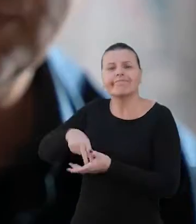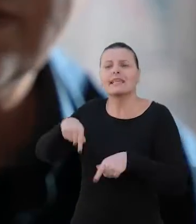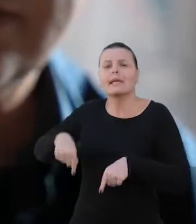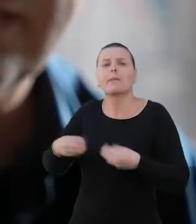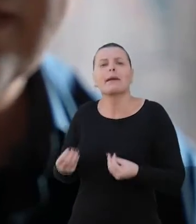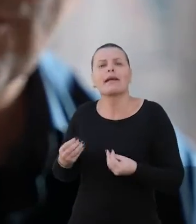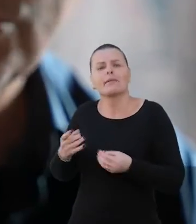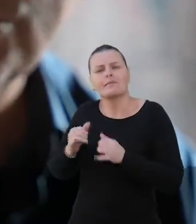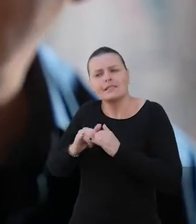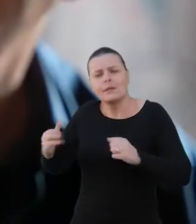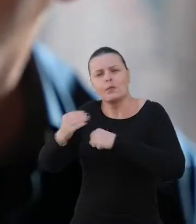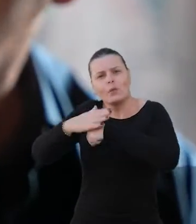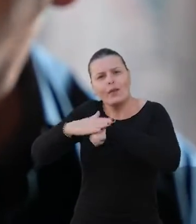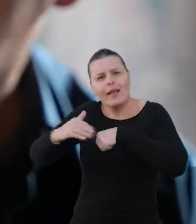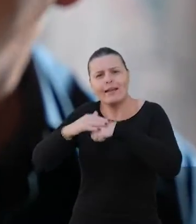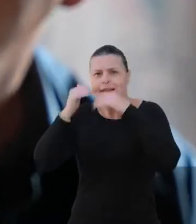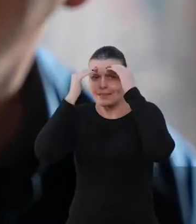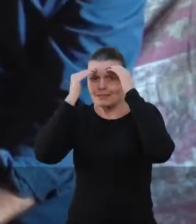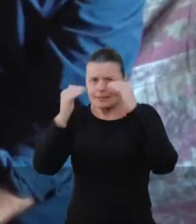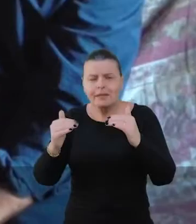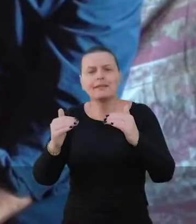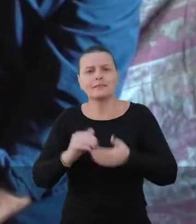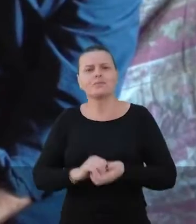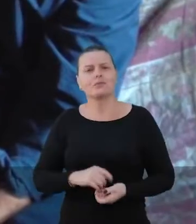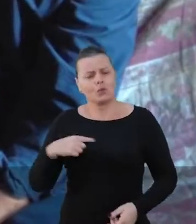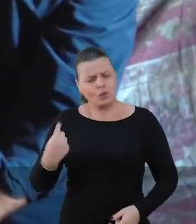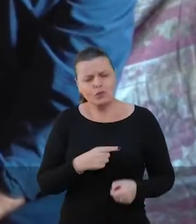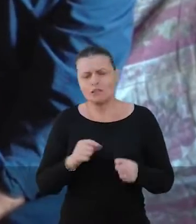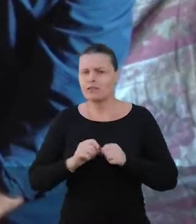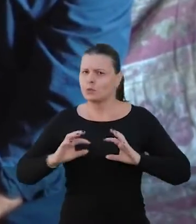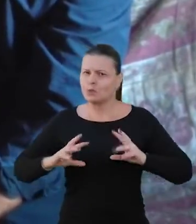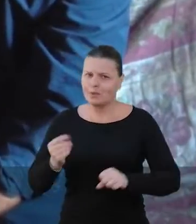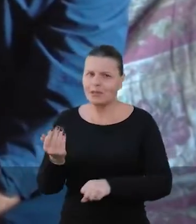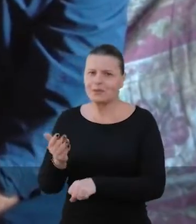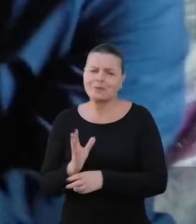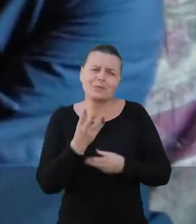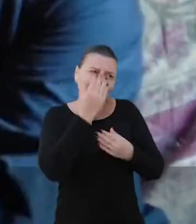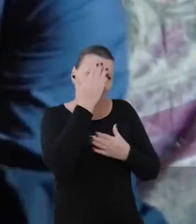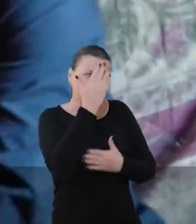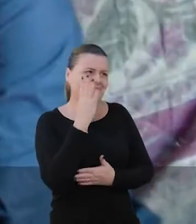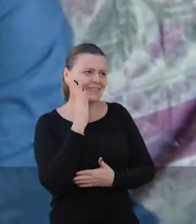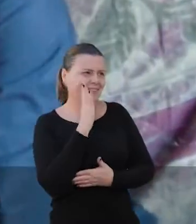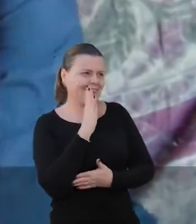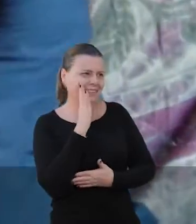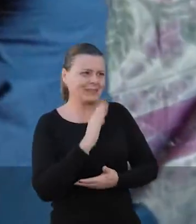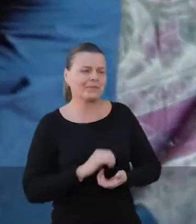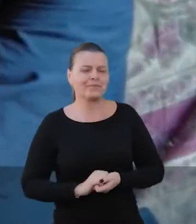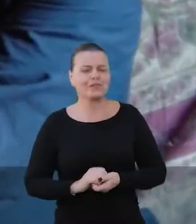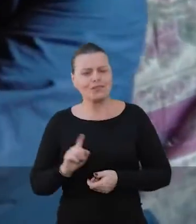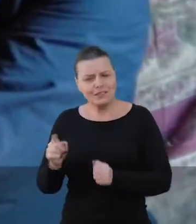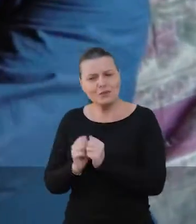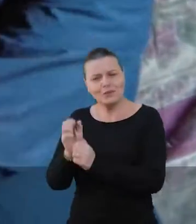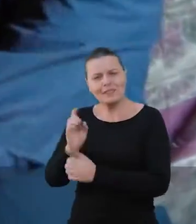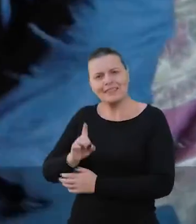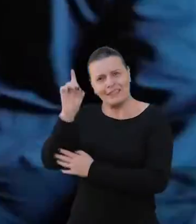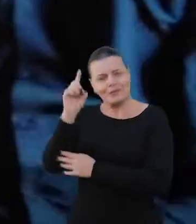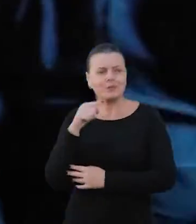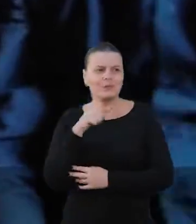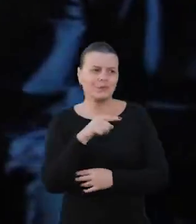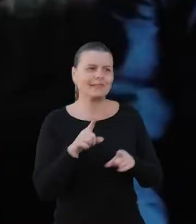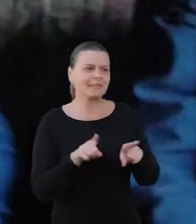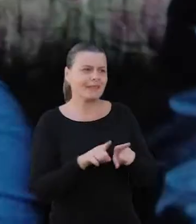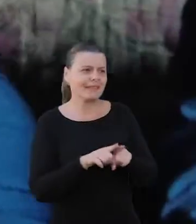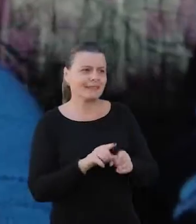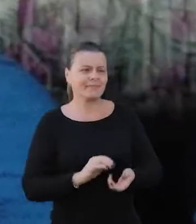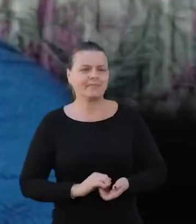isso. Para poder dizer que com muito carinho, com muito respeito, nós vamos fazer tudo para ajudar. Obrigada, querido. Fica com Deus. Tu também.